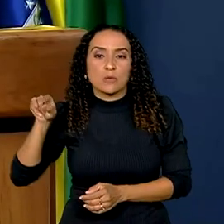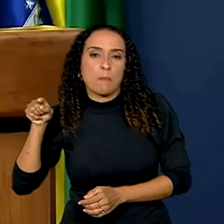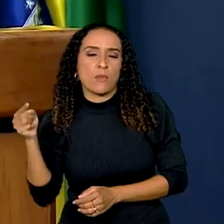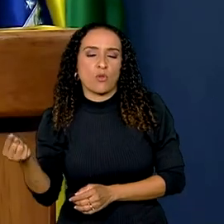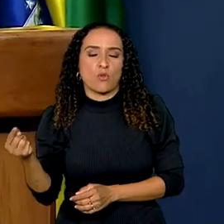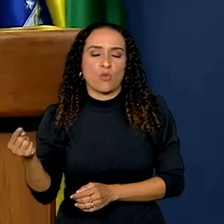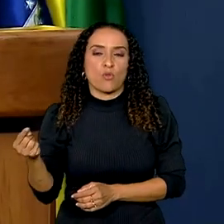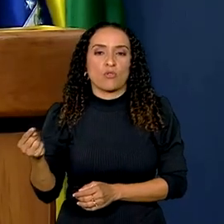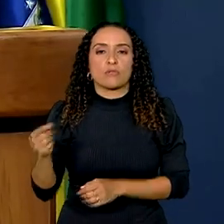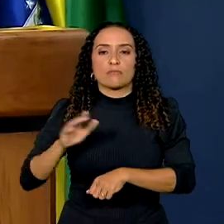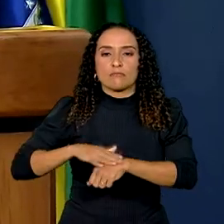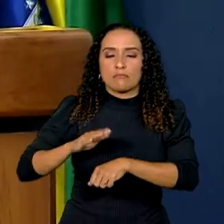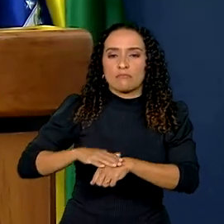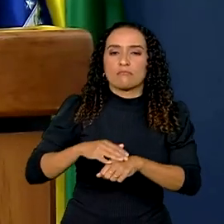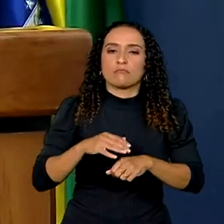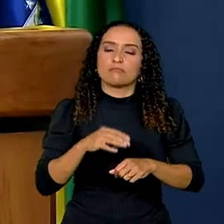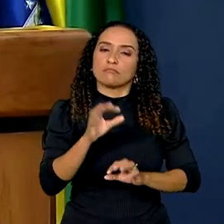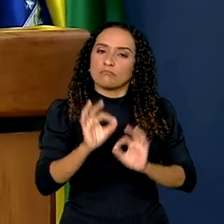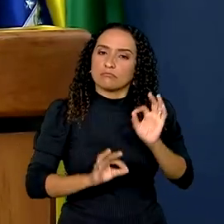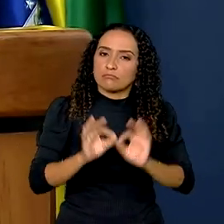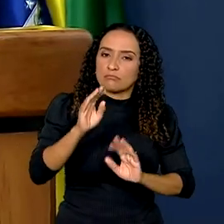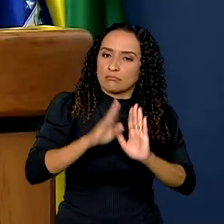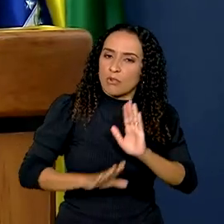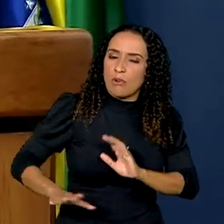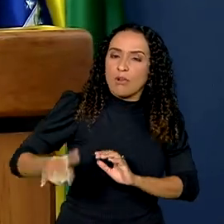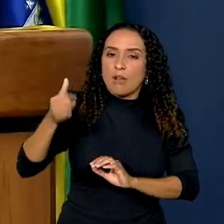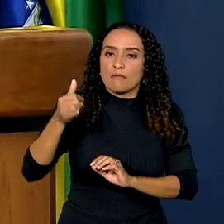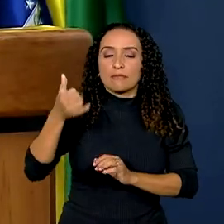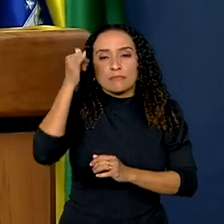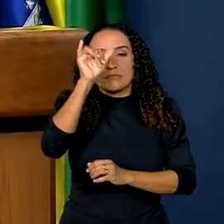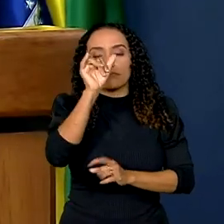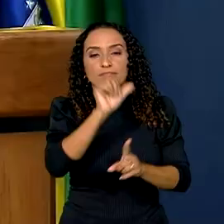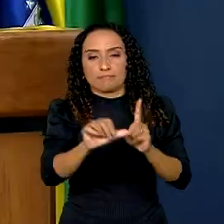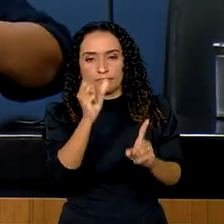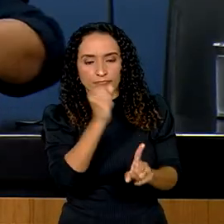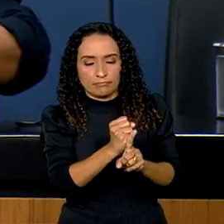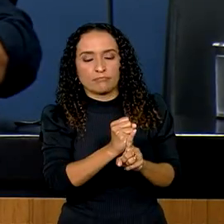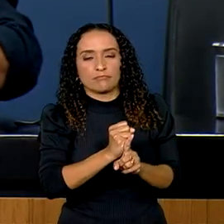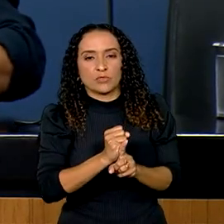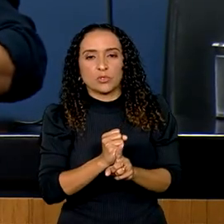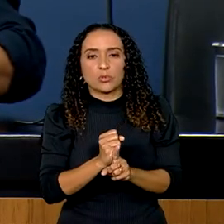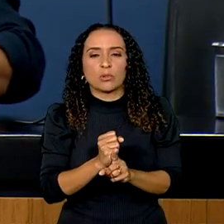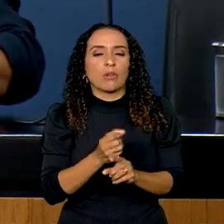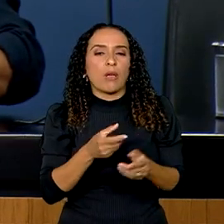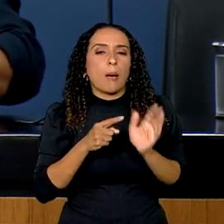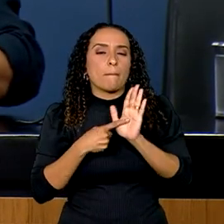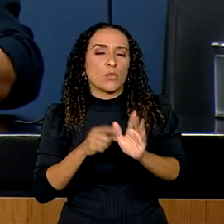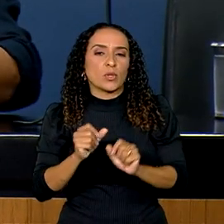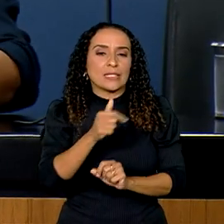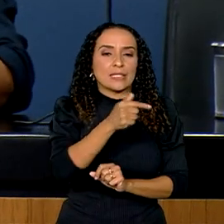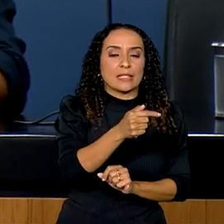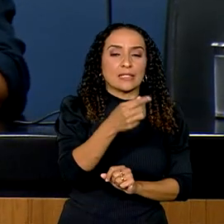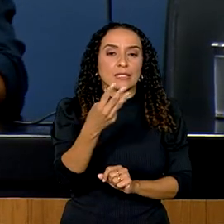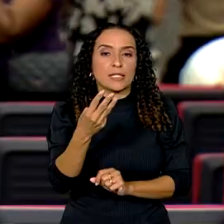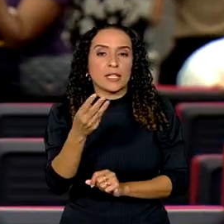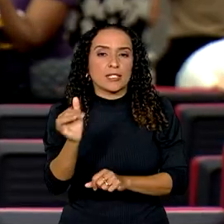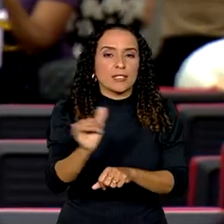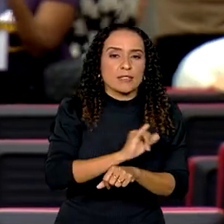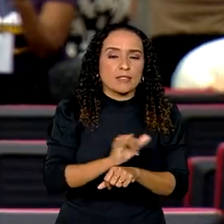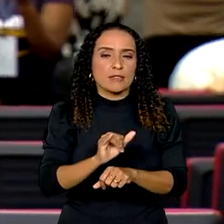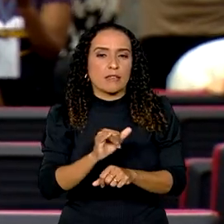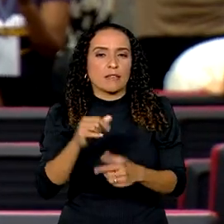Plano de Ação do Pacto Nacional de Prevenção aos Feminicídios traz 73 medidas.